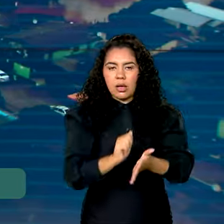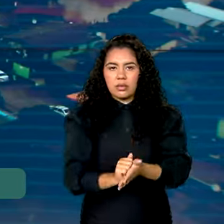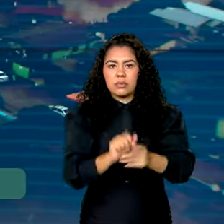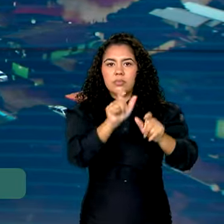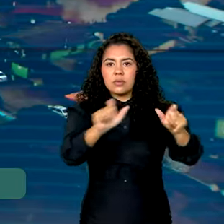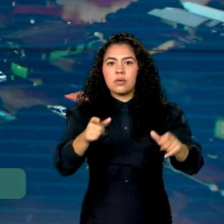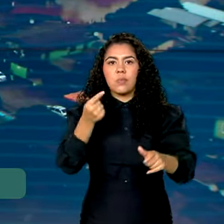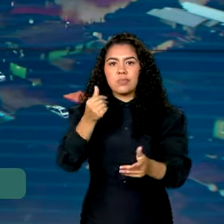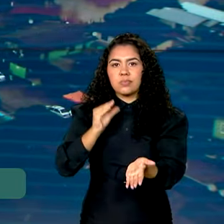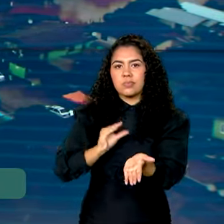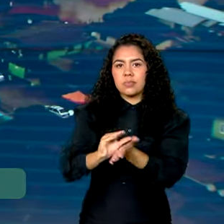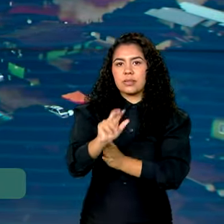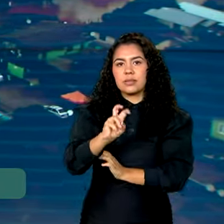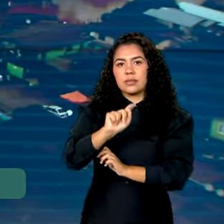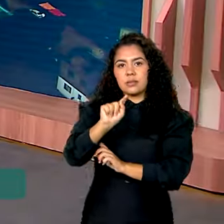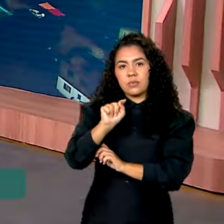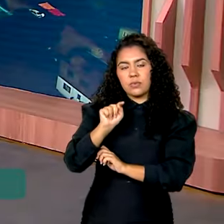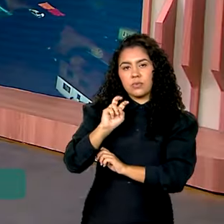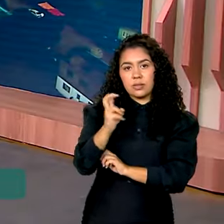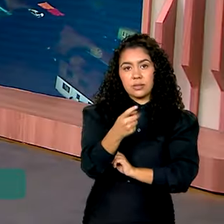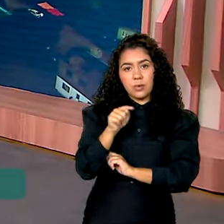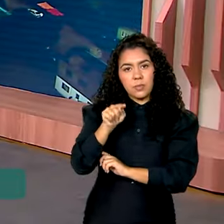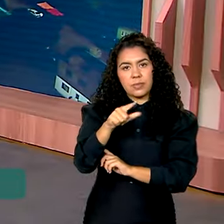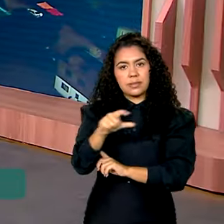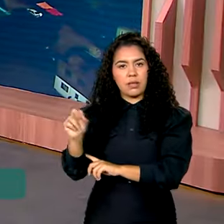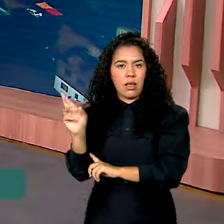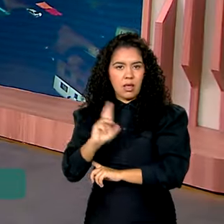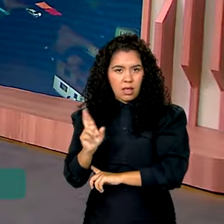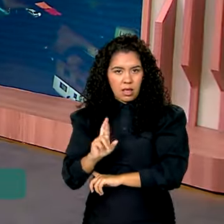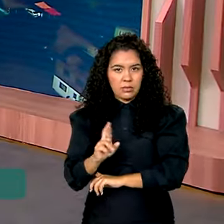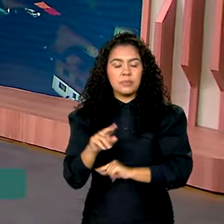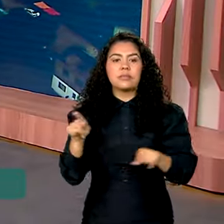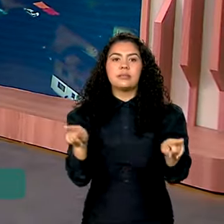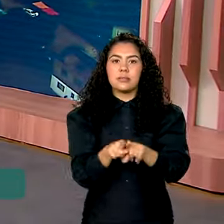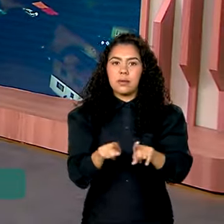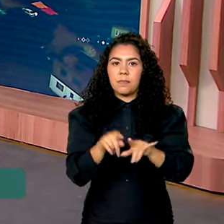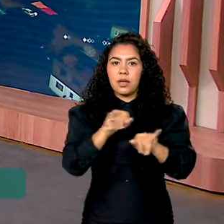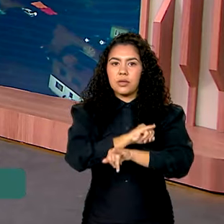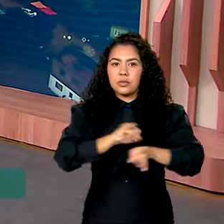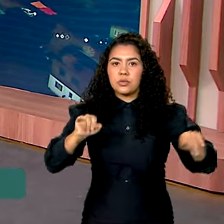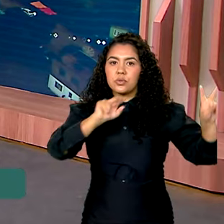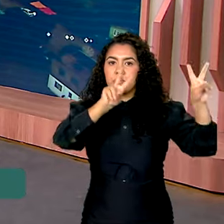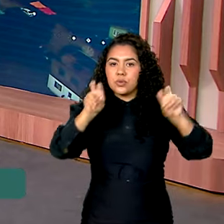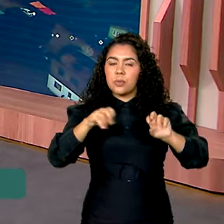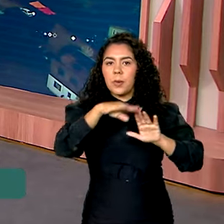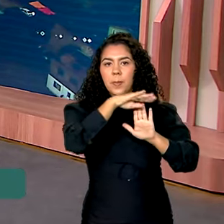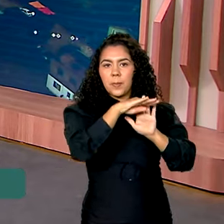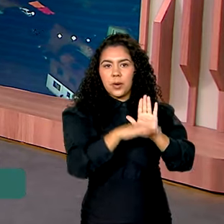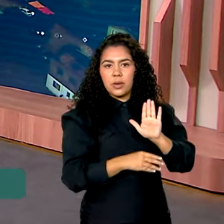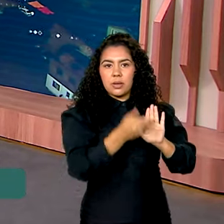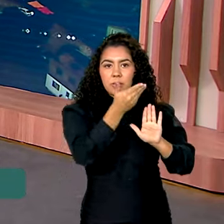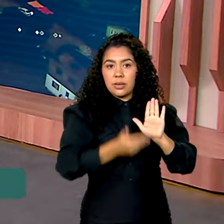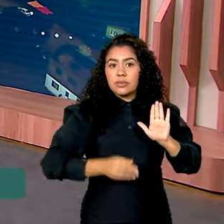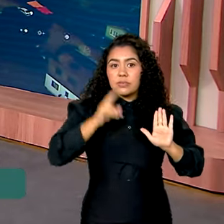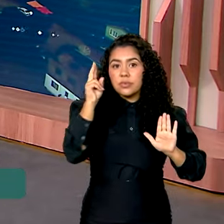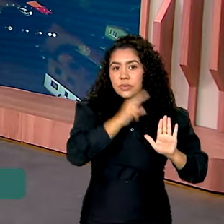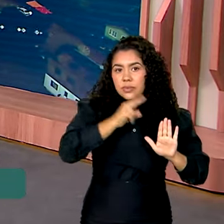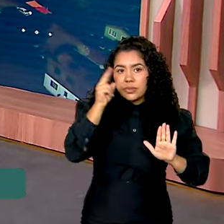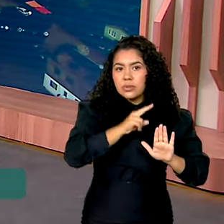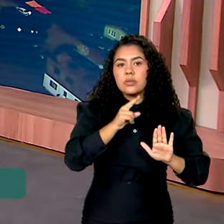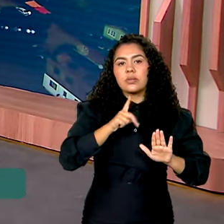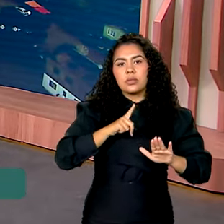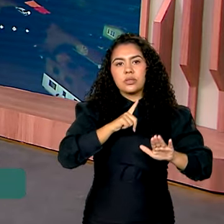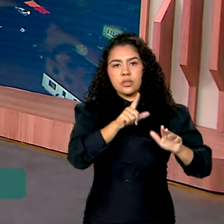de 5 mil e 100 reais. E foi anunciada também a criação do Programa Emergencial de Regularização Fiscal